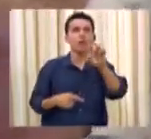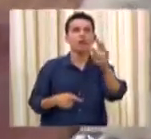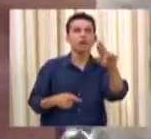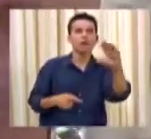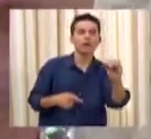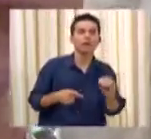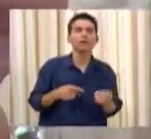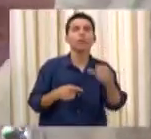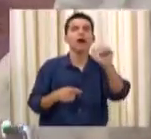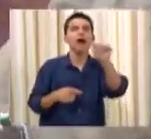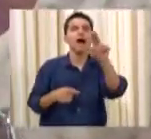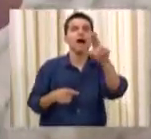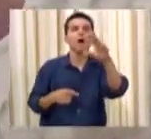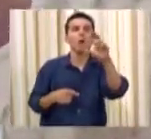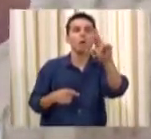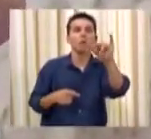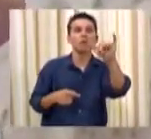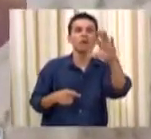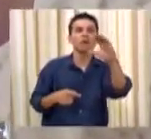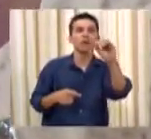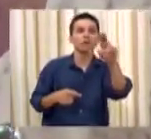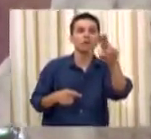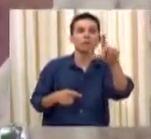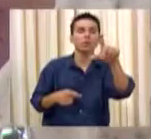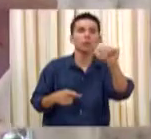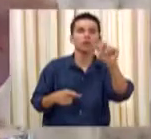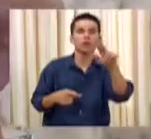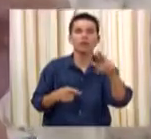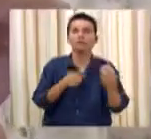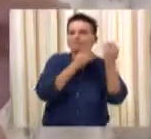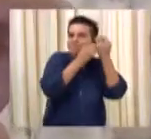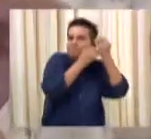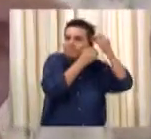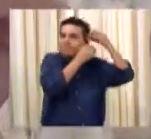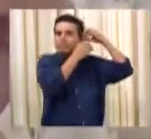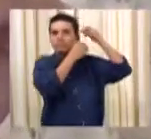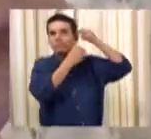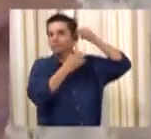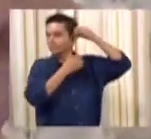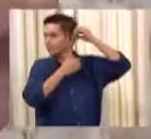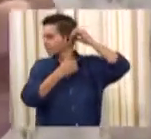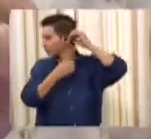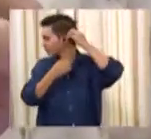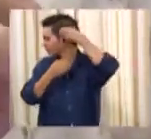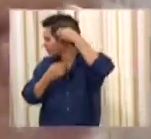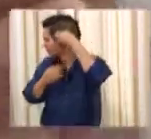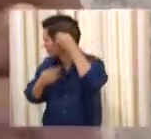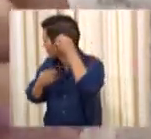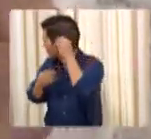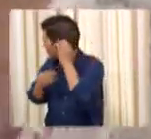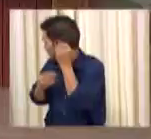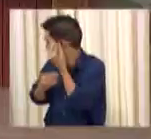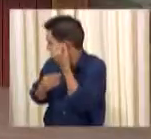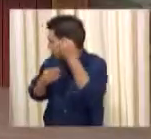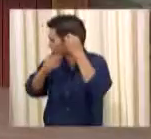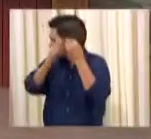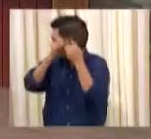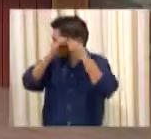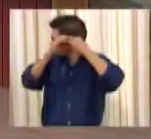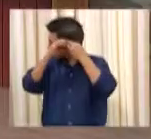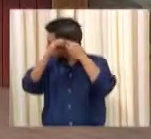orelha. Essa parte aqui, ó, fica atrás da orelha. E essa parte aqui, dentro da orelha. Aqui.